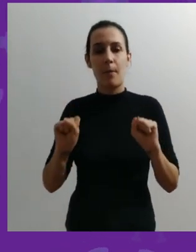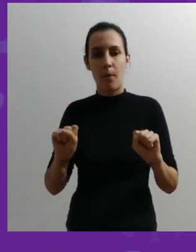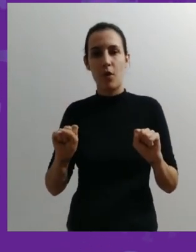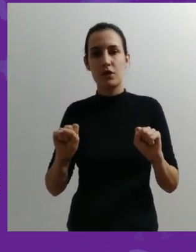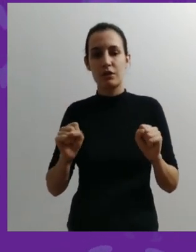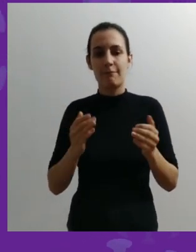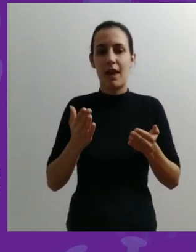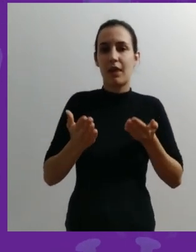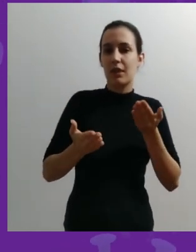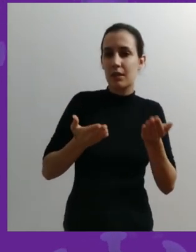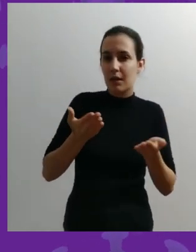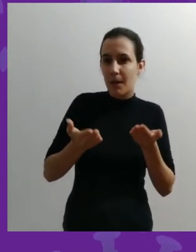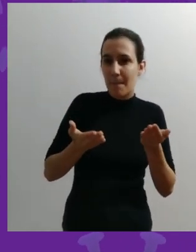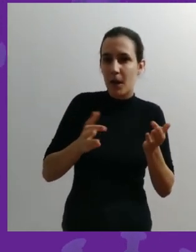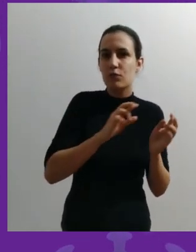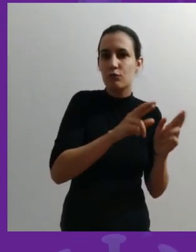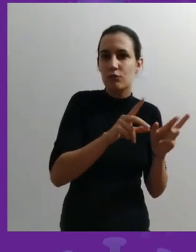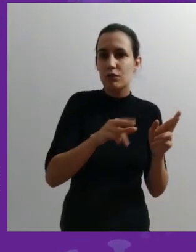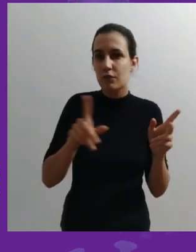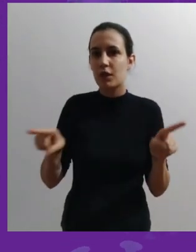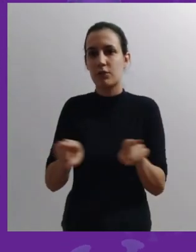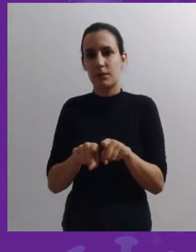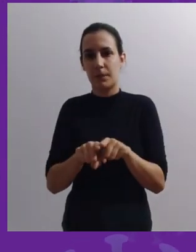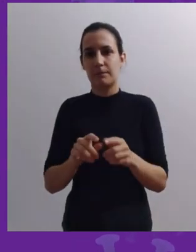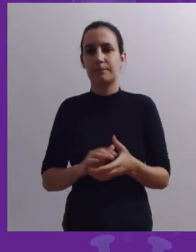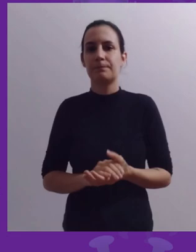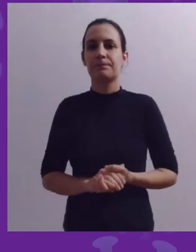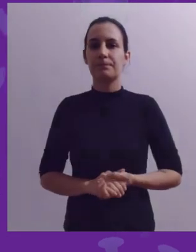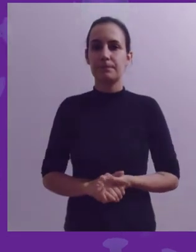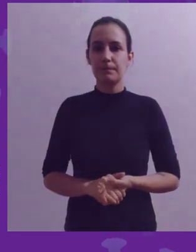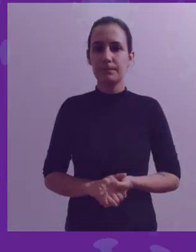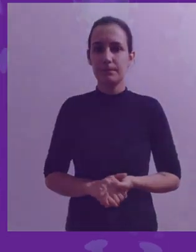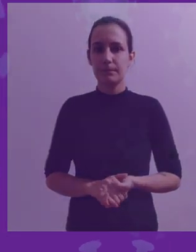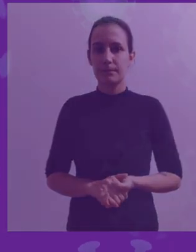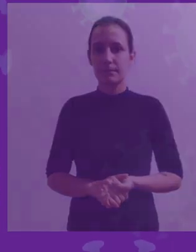pode demandar algumas diferenças de abordagem terapêutica.